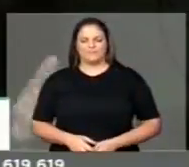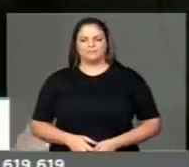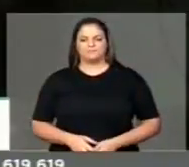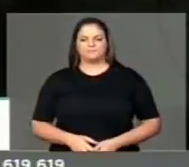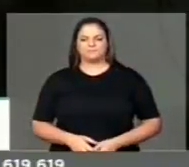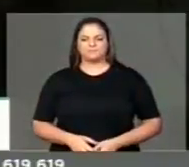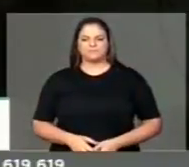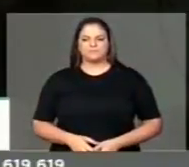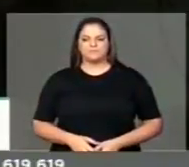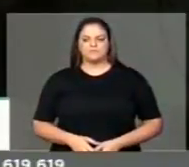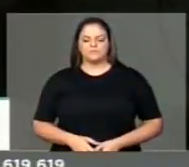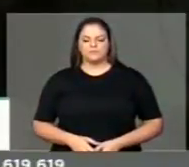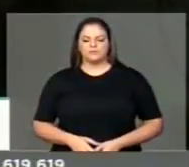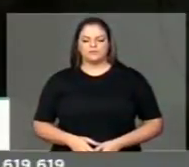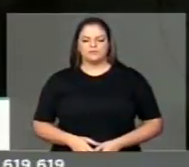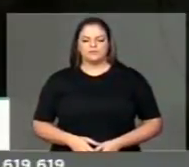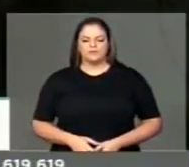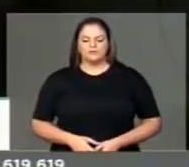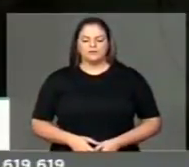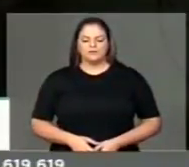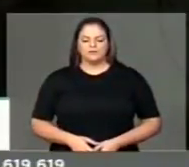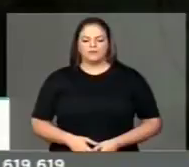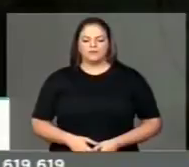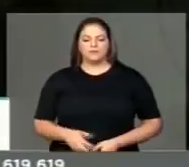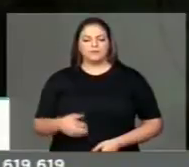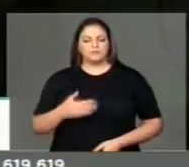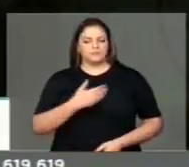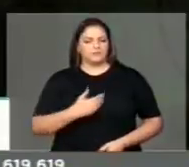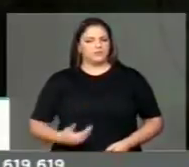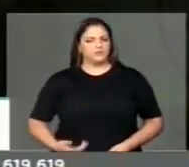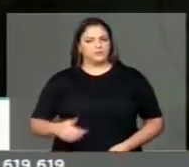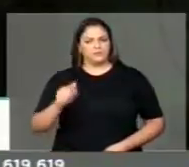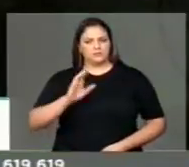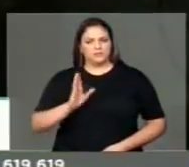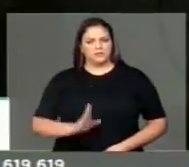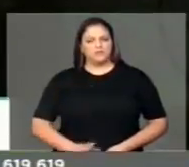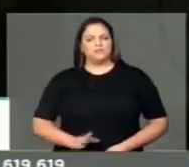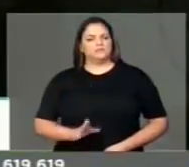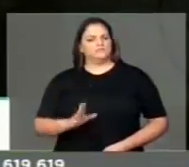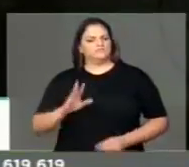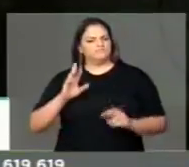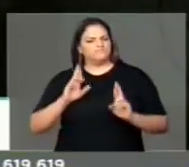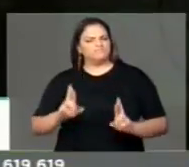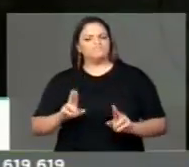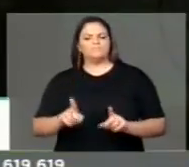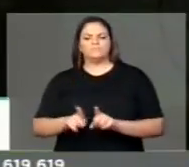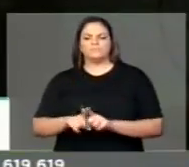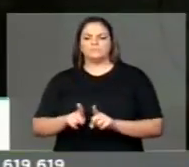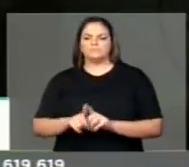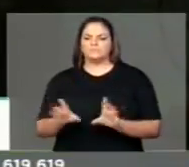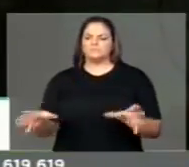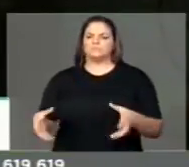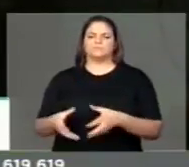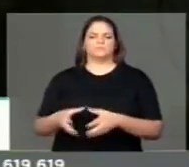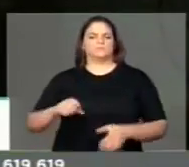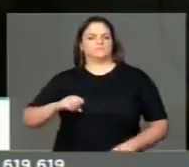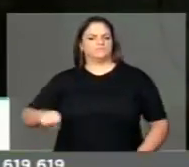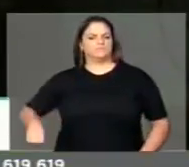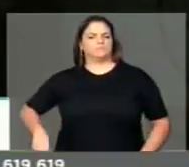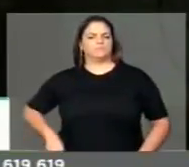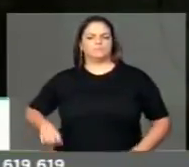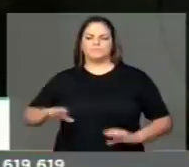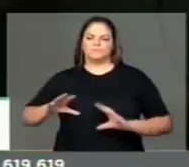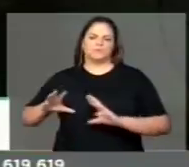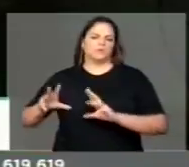começando do nosso governo brasileiro, passando pela nossa rede diplomática, que merece ser respeitada em todos